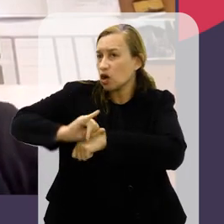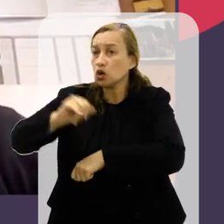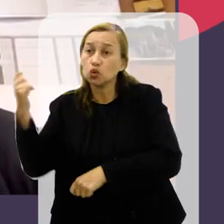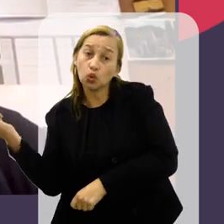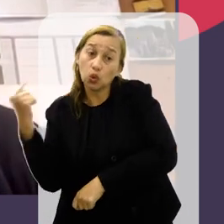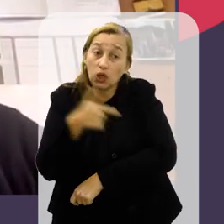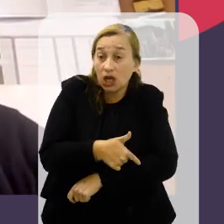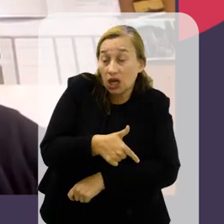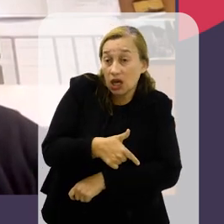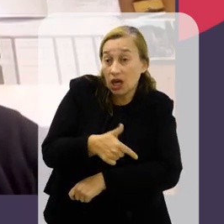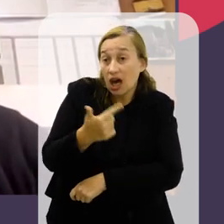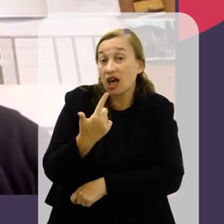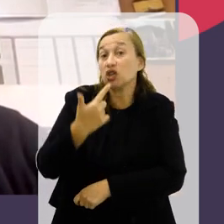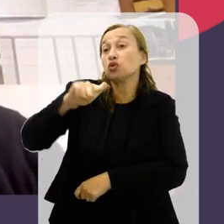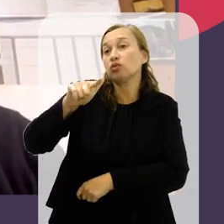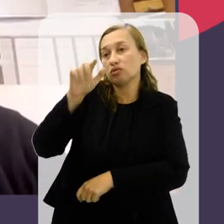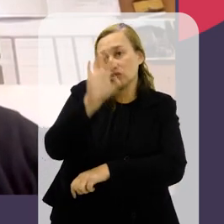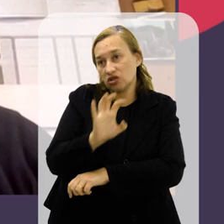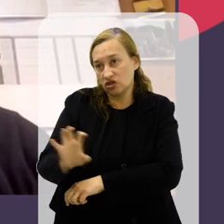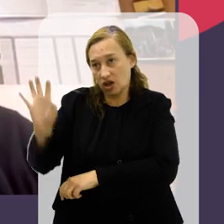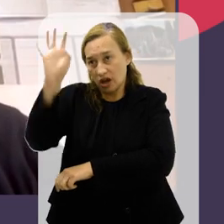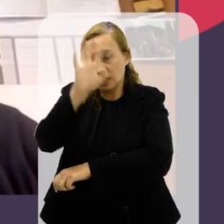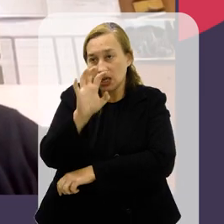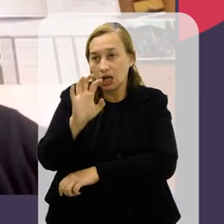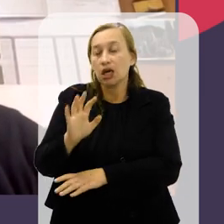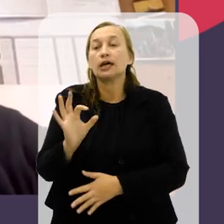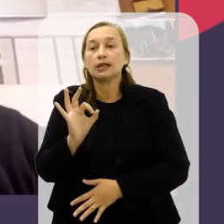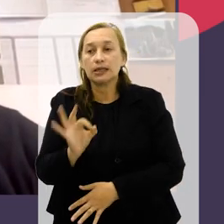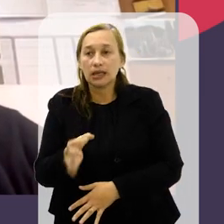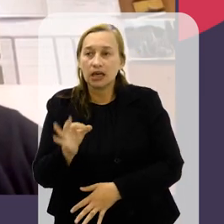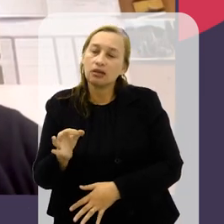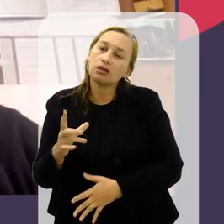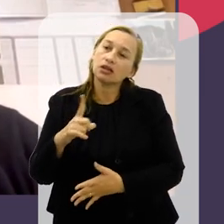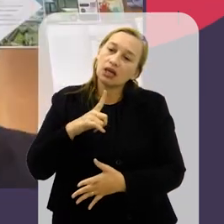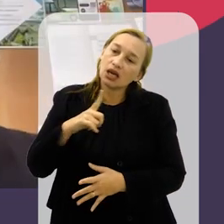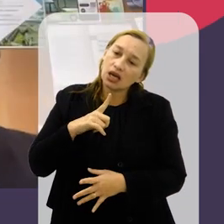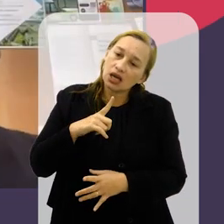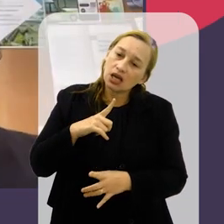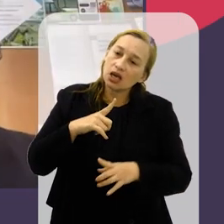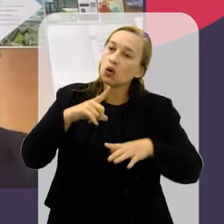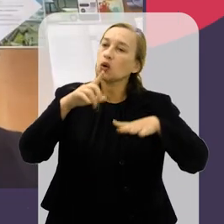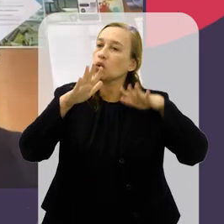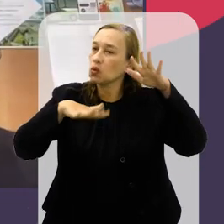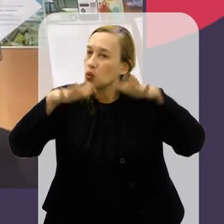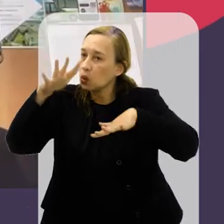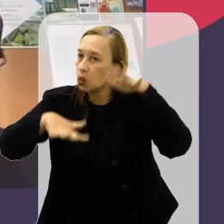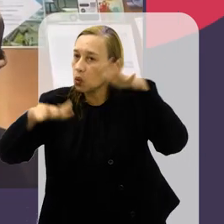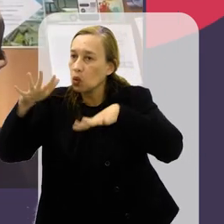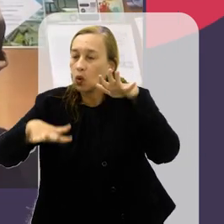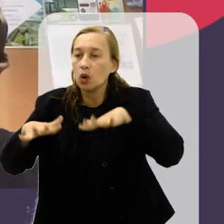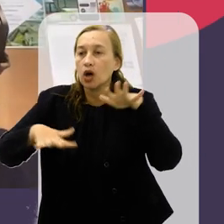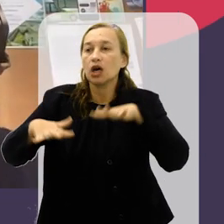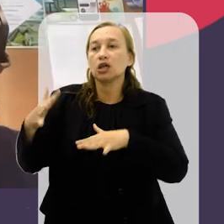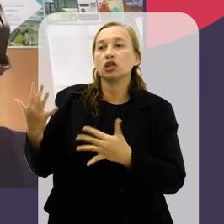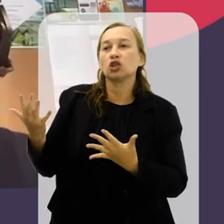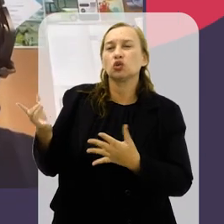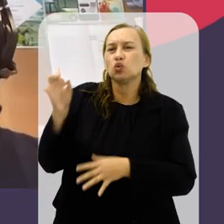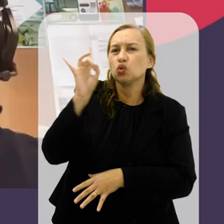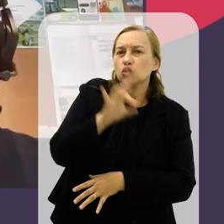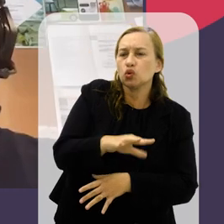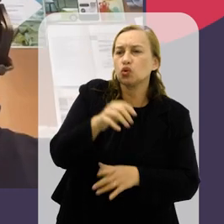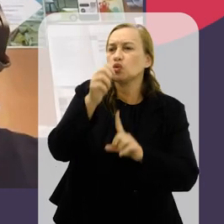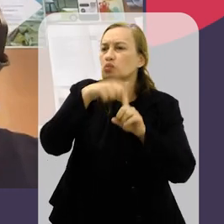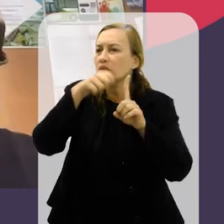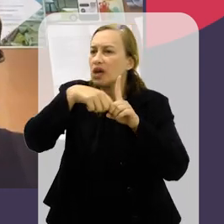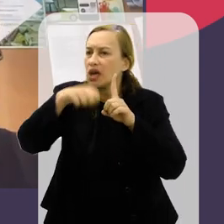violenta do que as demais. Ainda, claro, que haja flutuações, quer dizer, nós ouvimos, por